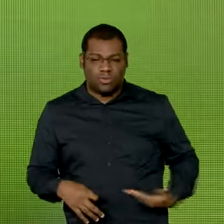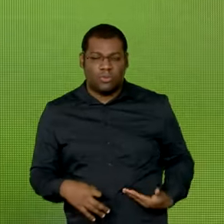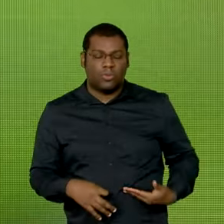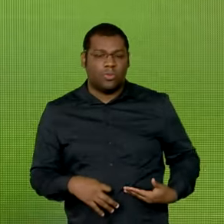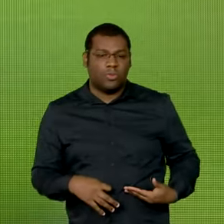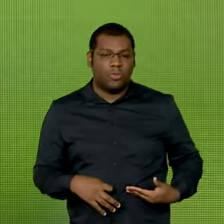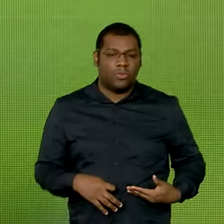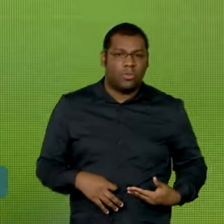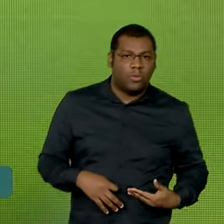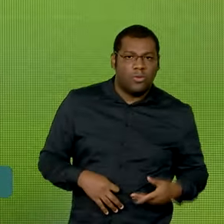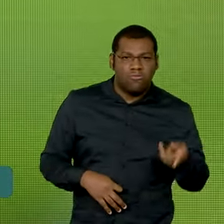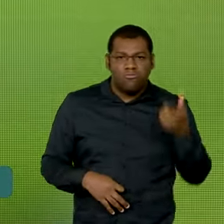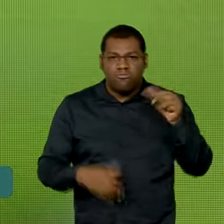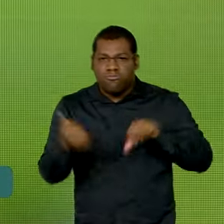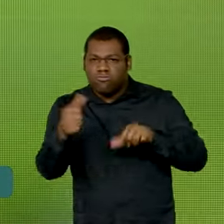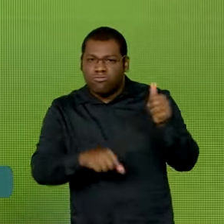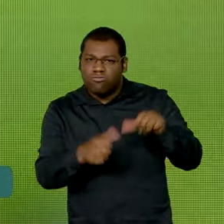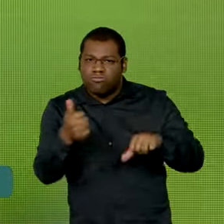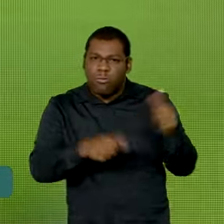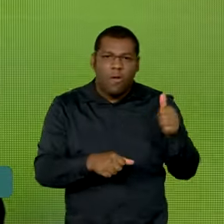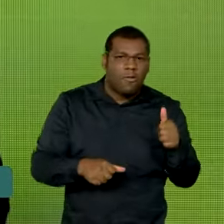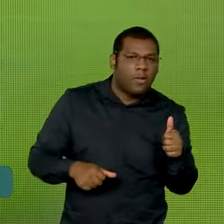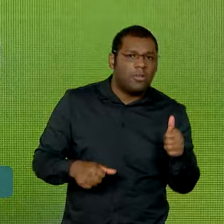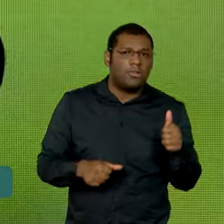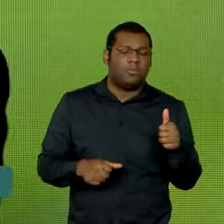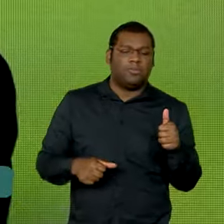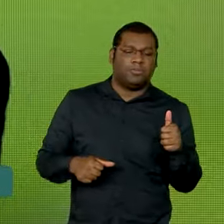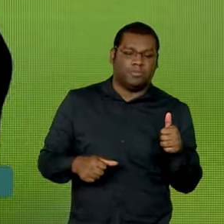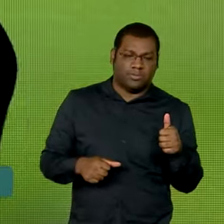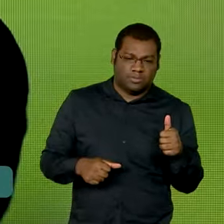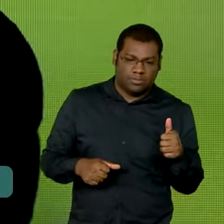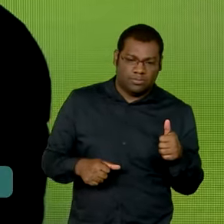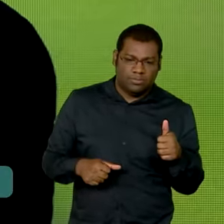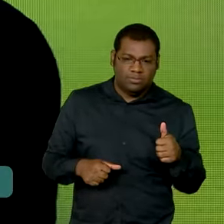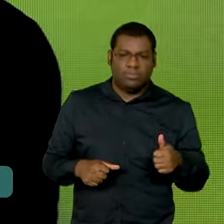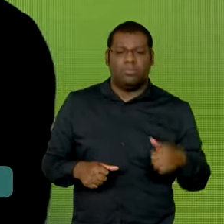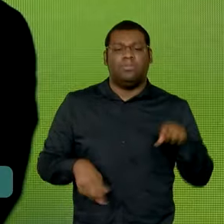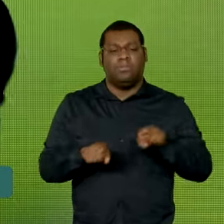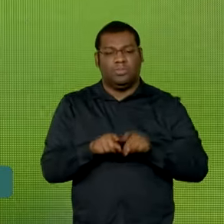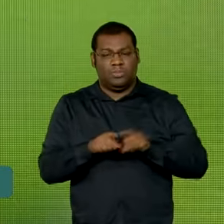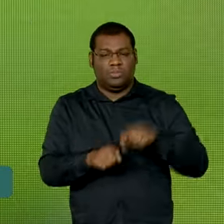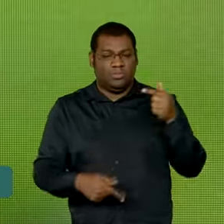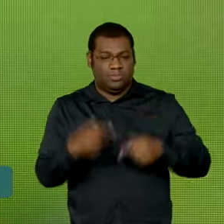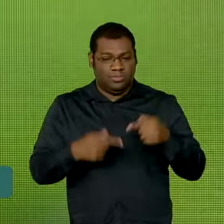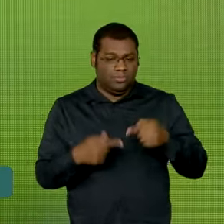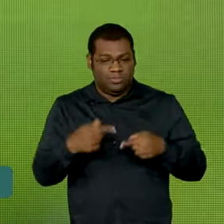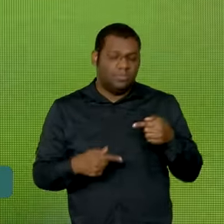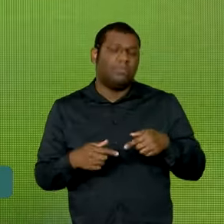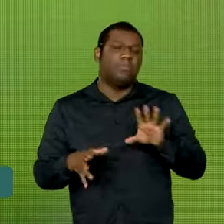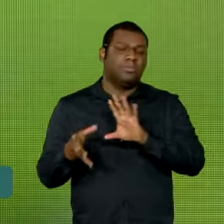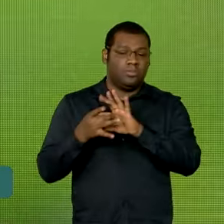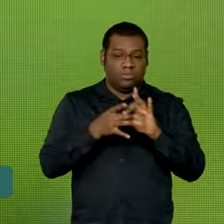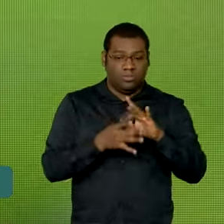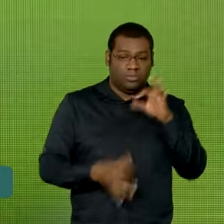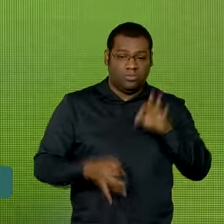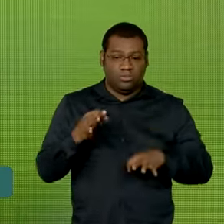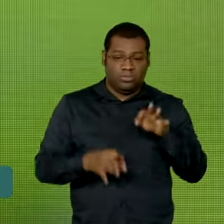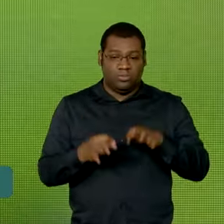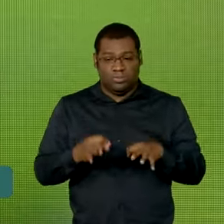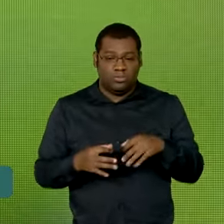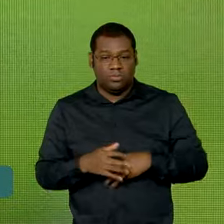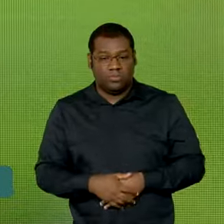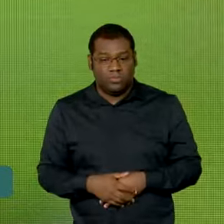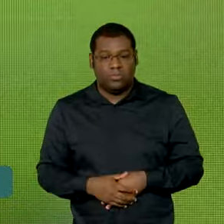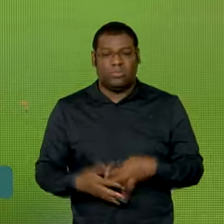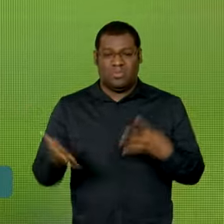baixo ou acima do índice de produtividade, tem o debate judicial, define em primeira instância, define